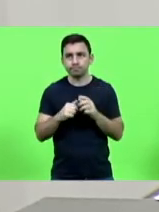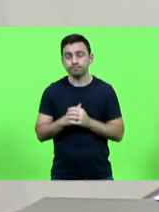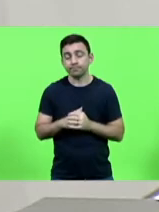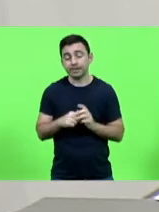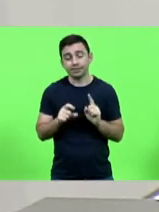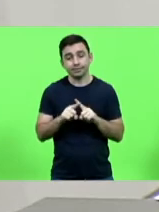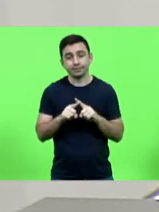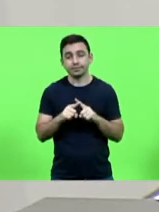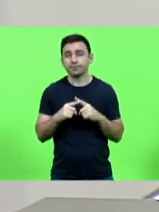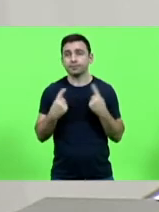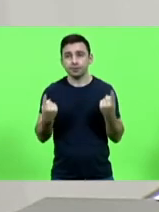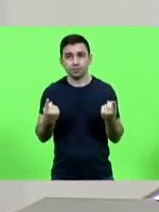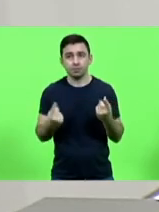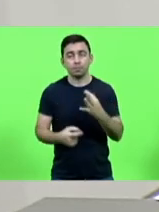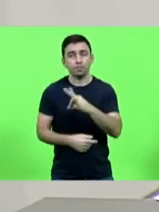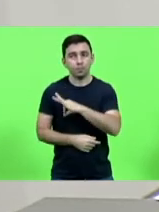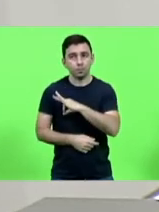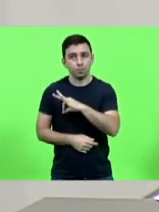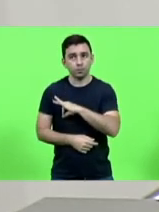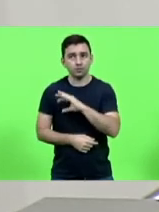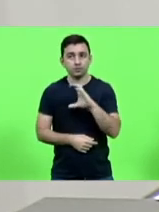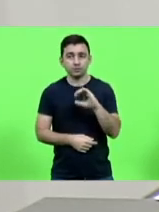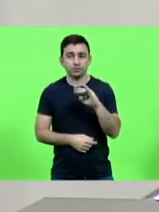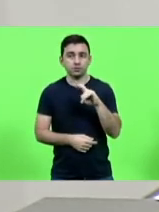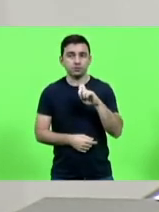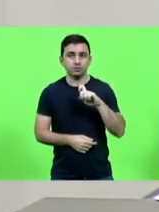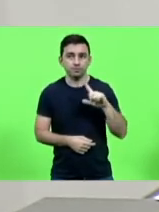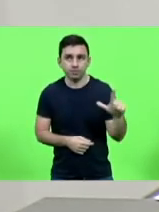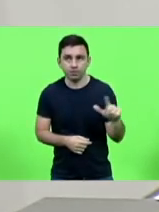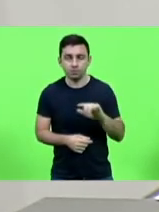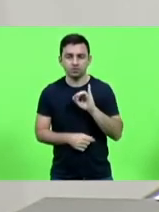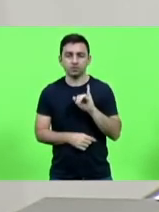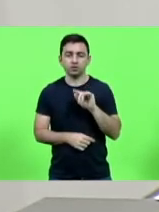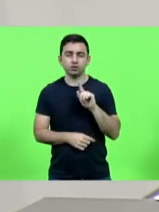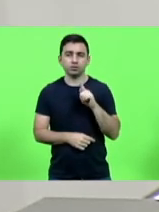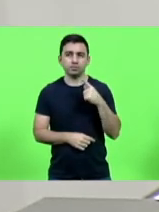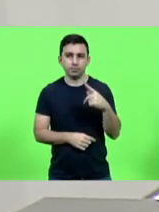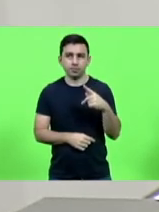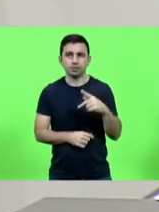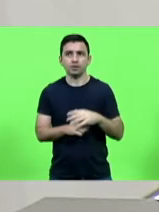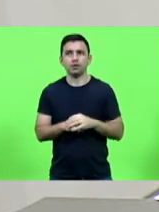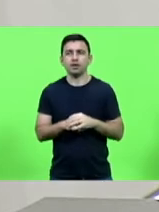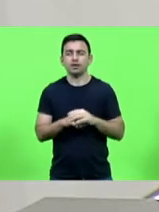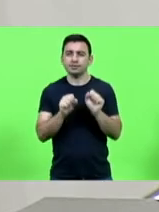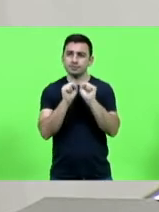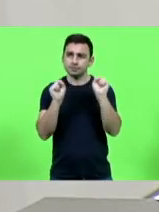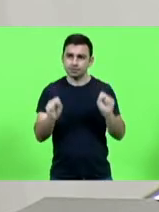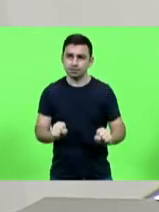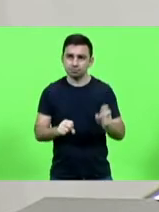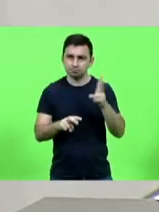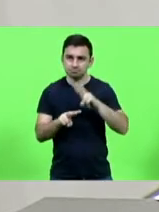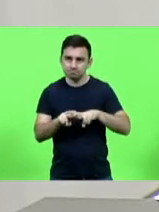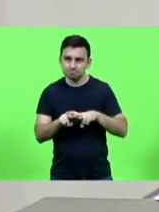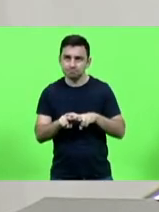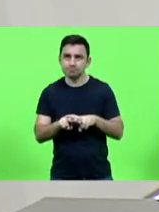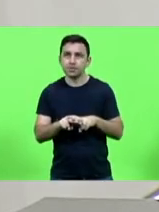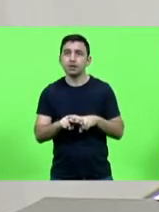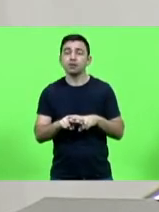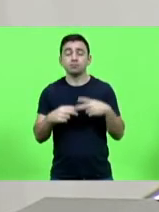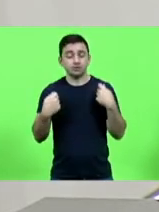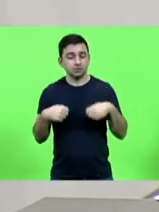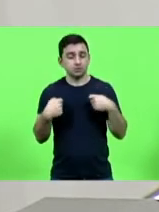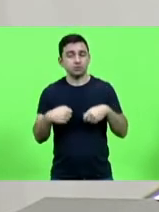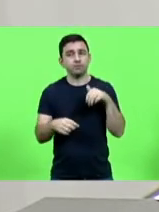polícia civil IGP sistema prisional nós vamos ter que votar